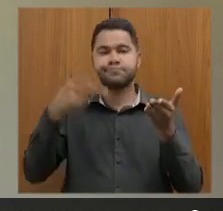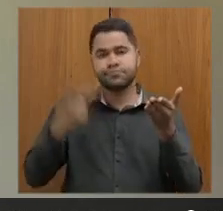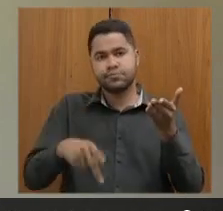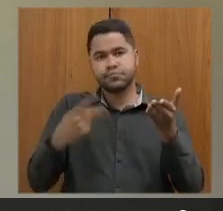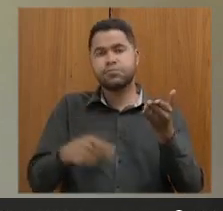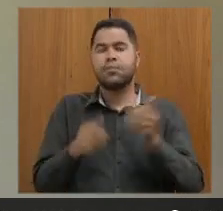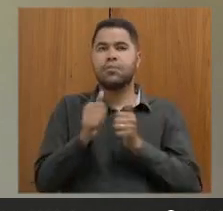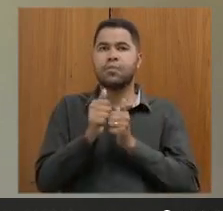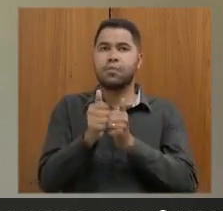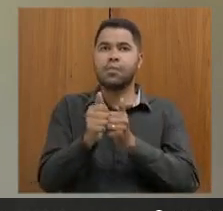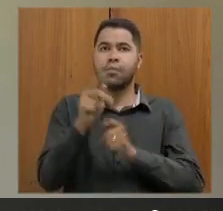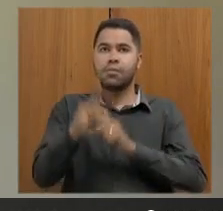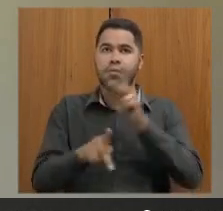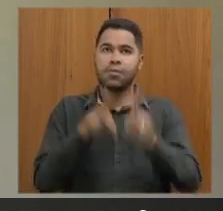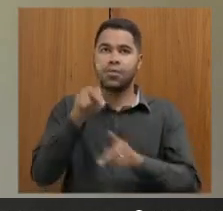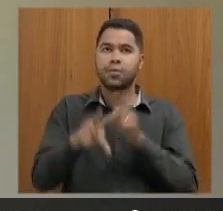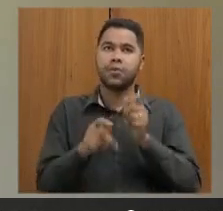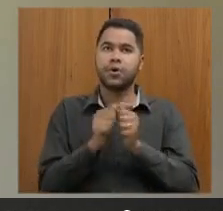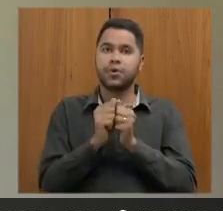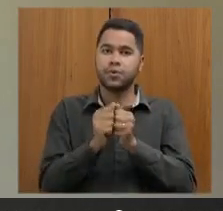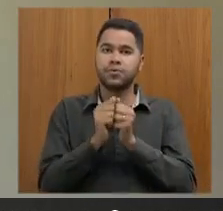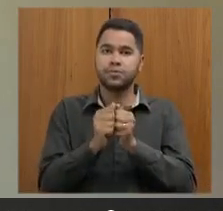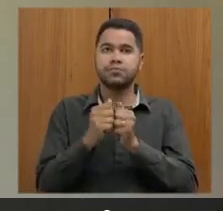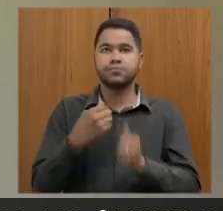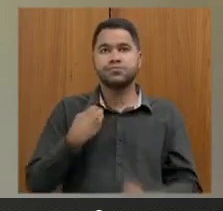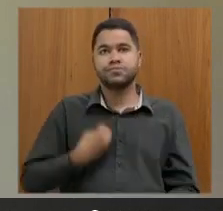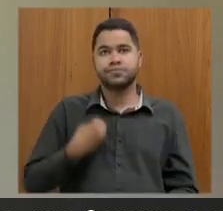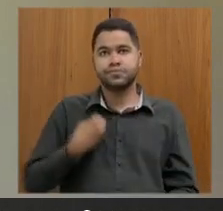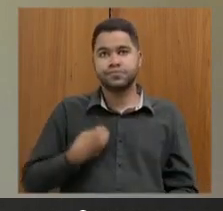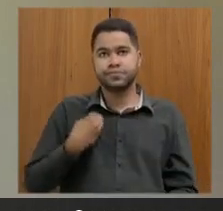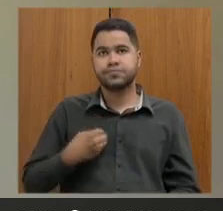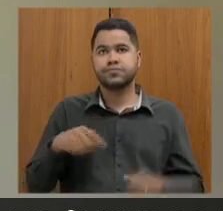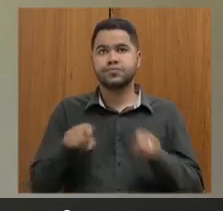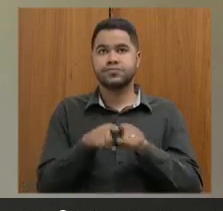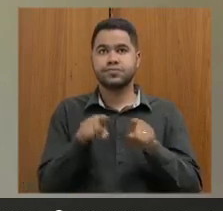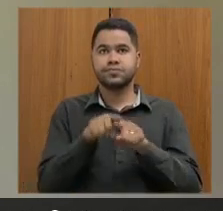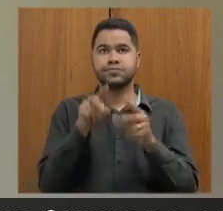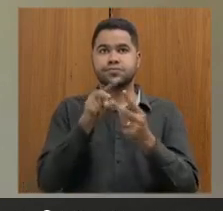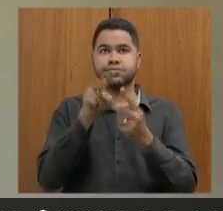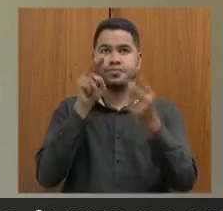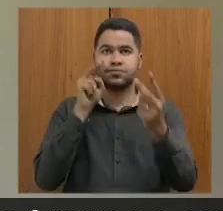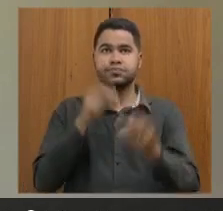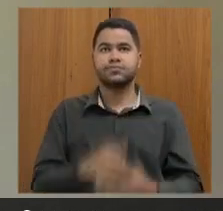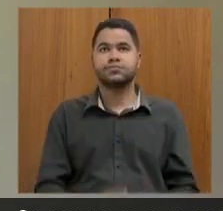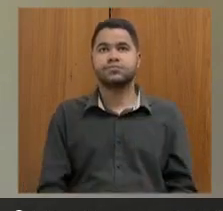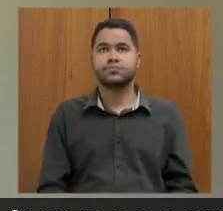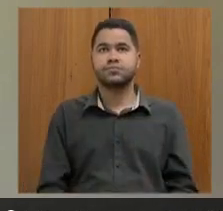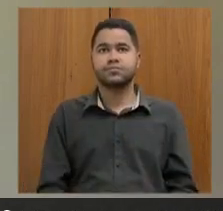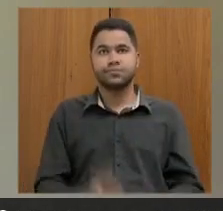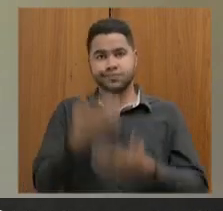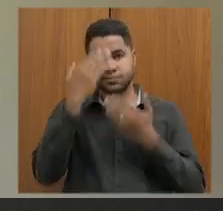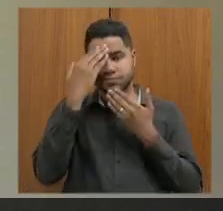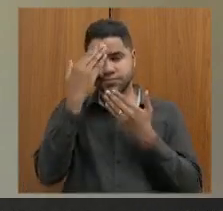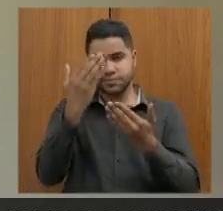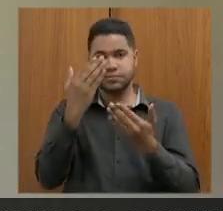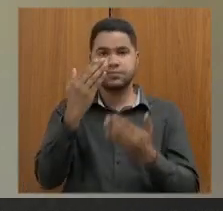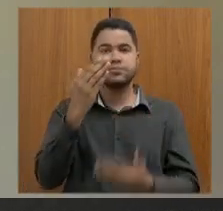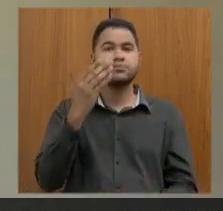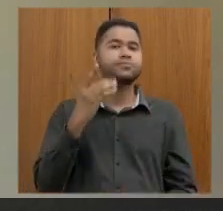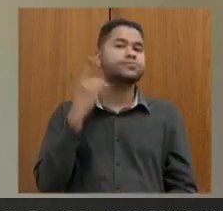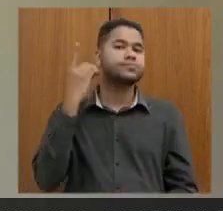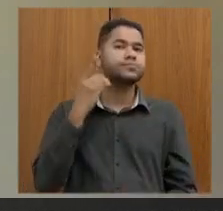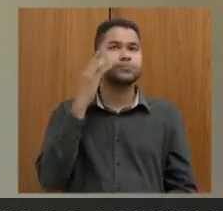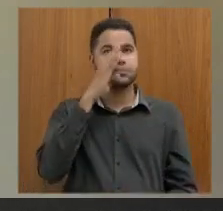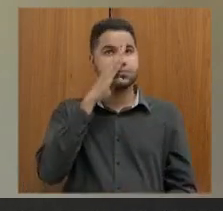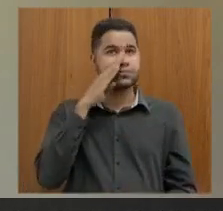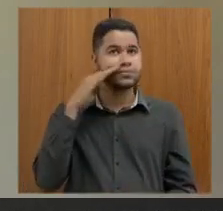que nos acompanham, população que nos acompanha presencialmente e também virtualmente. Agradeço, deputada Beatriz, pela